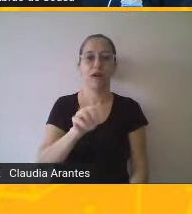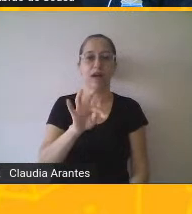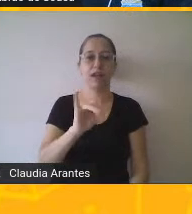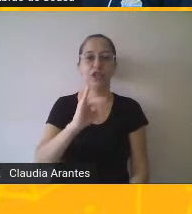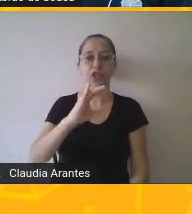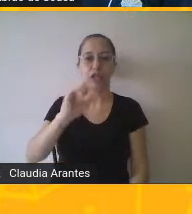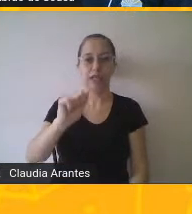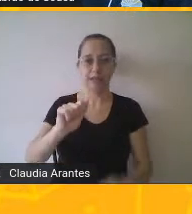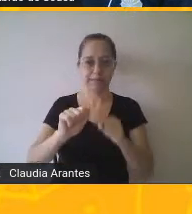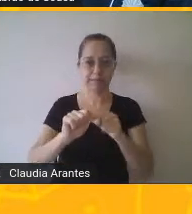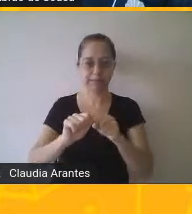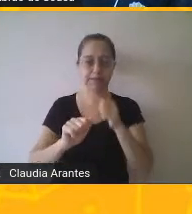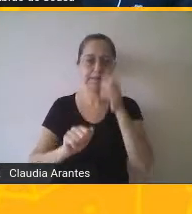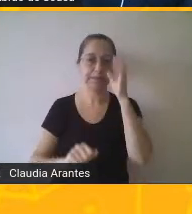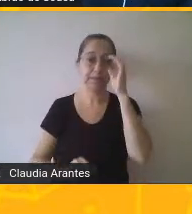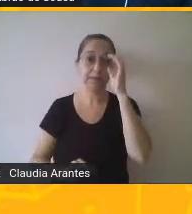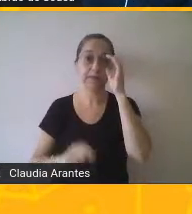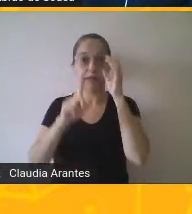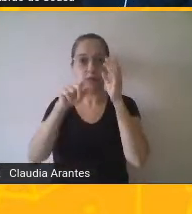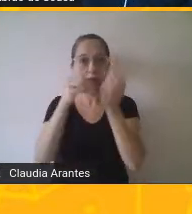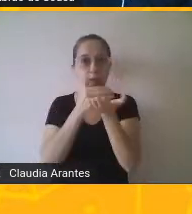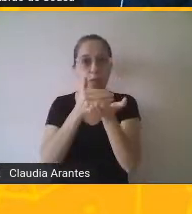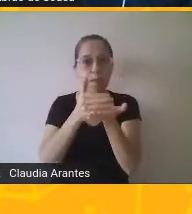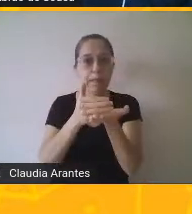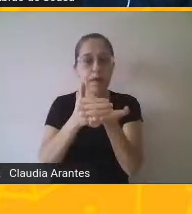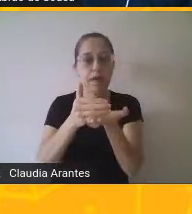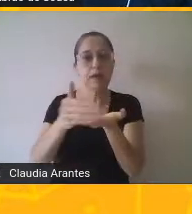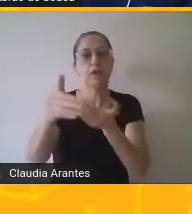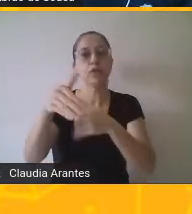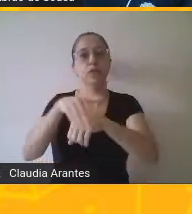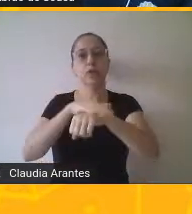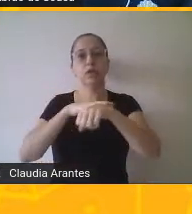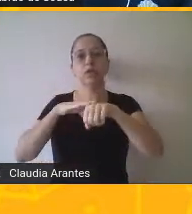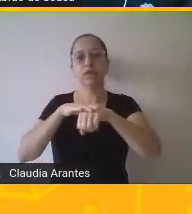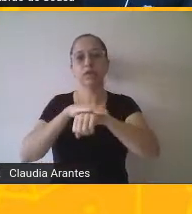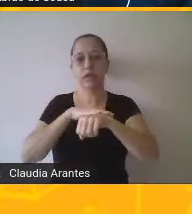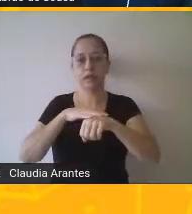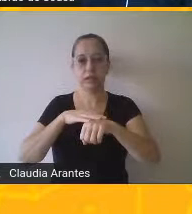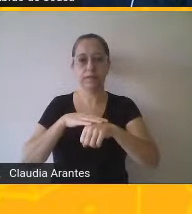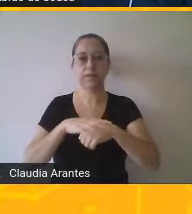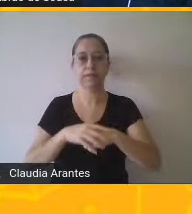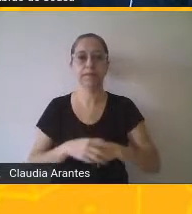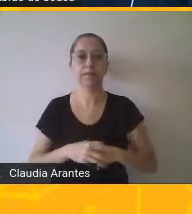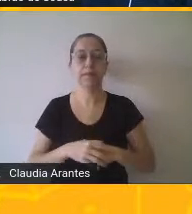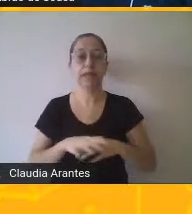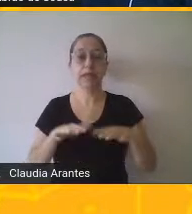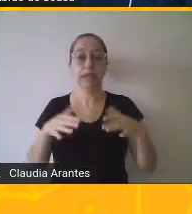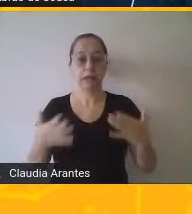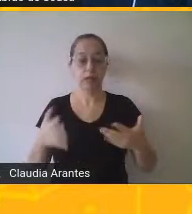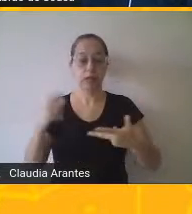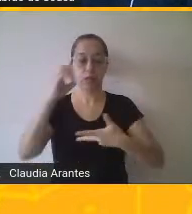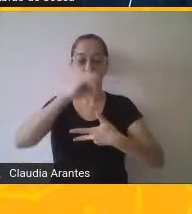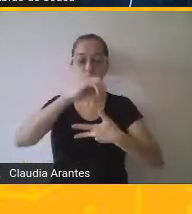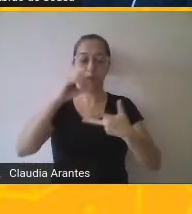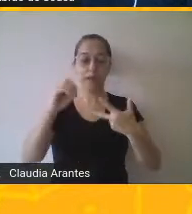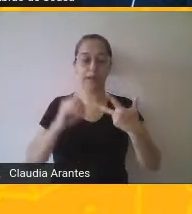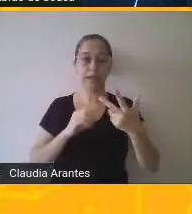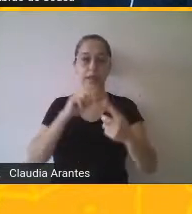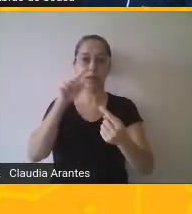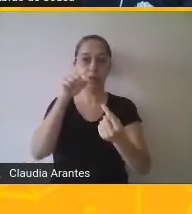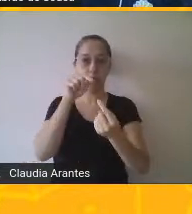as questões do Enem são elaboradas não de forma a decorar, mas sim de